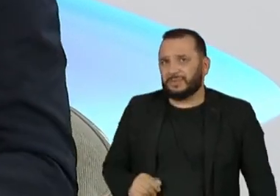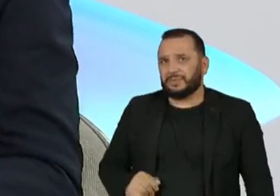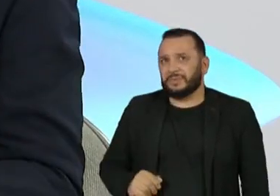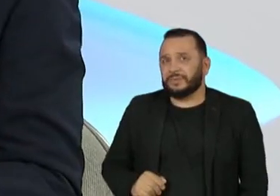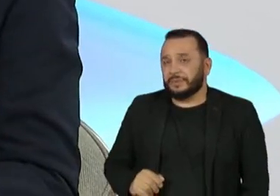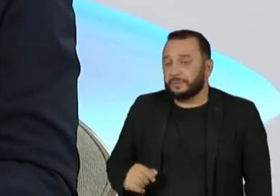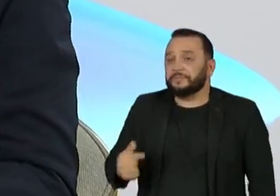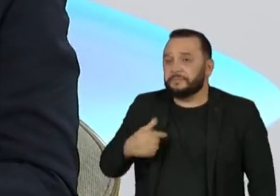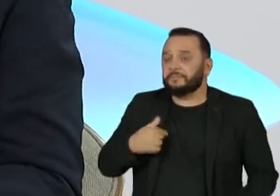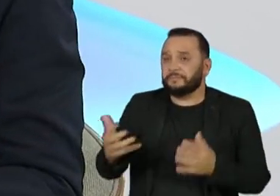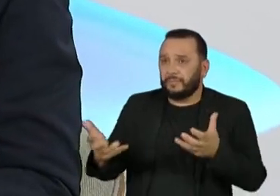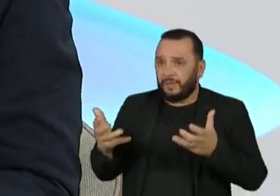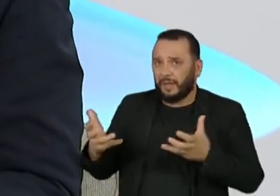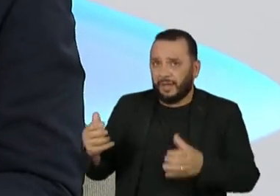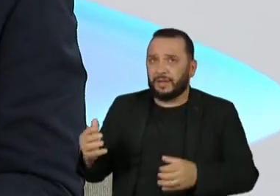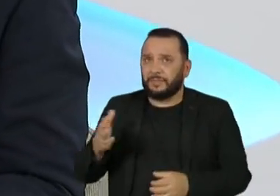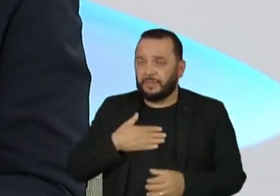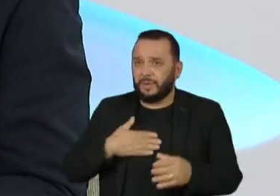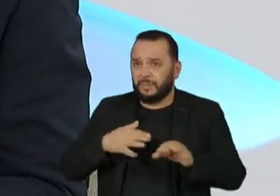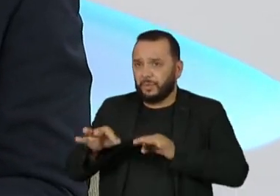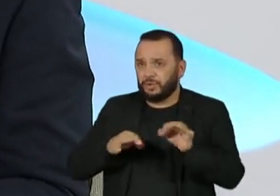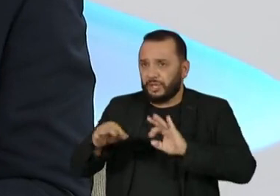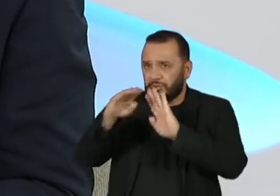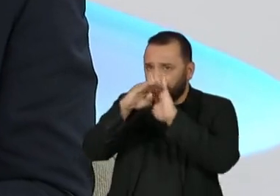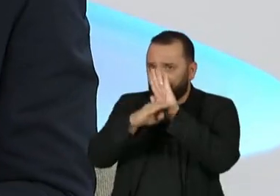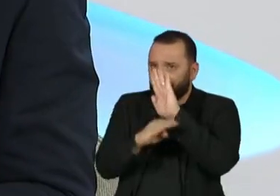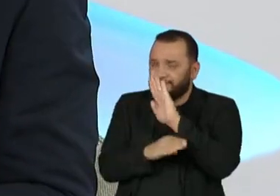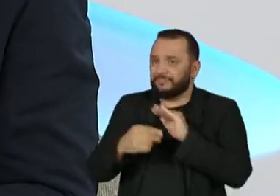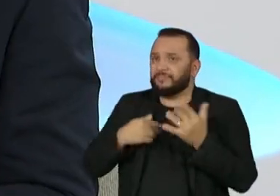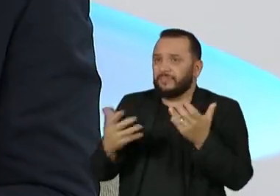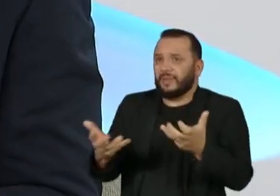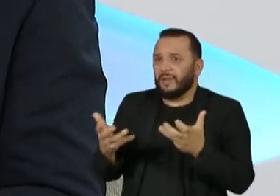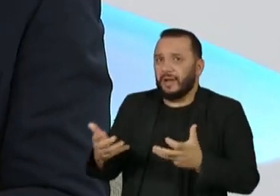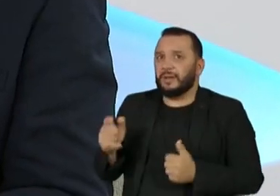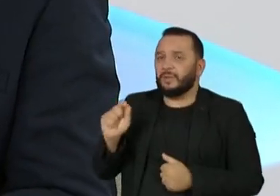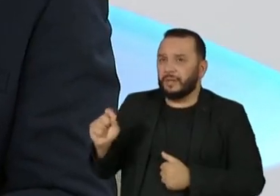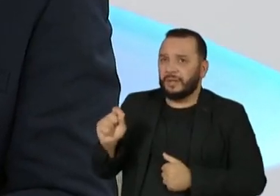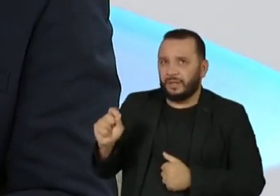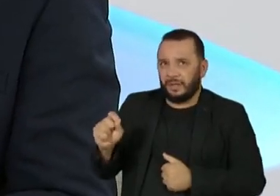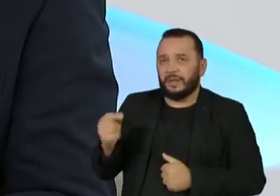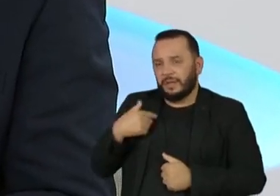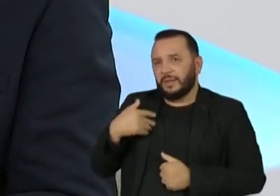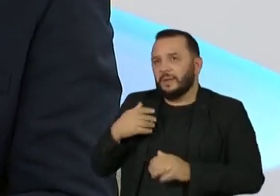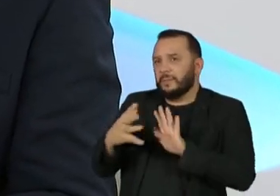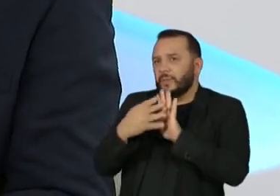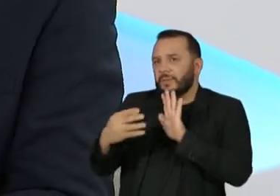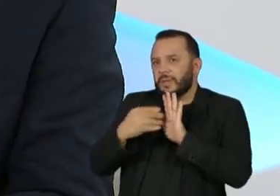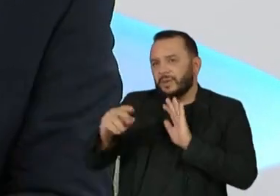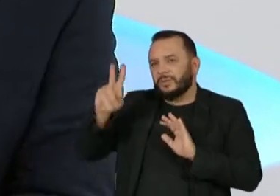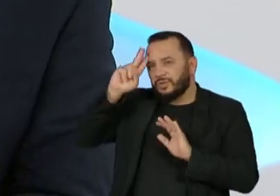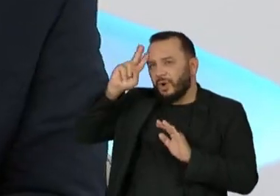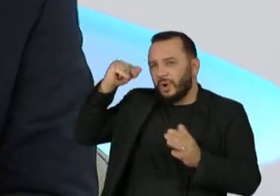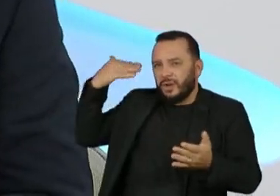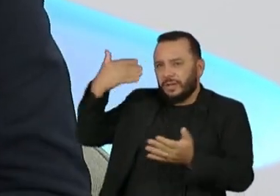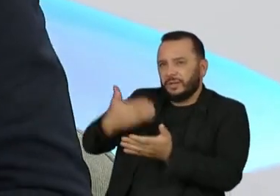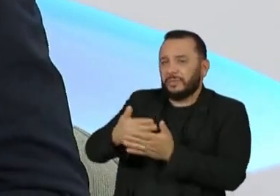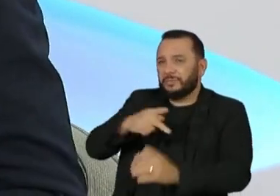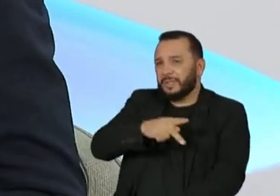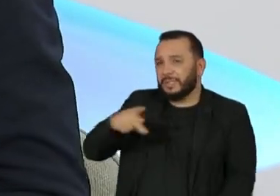Francamente, eu quero para mim, também está no meu programa, eu quero para mim, sabe, a referência histórica do Presidente da República que